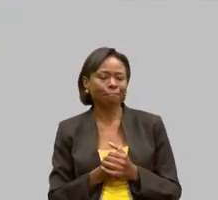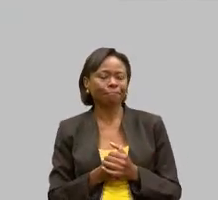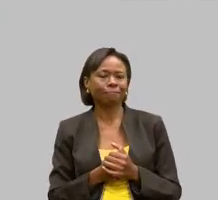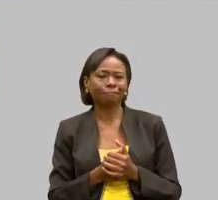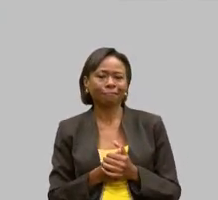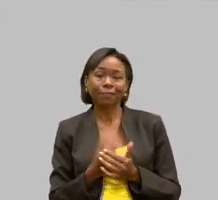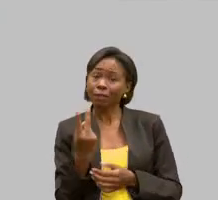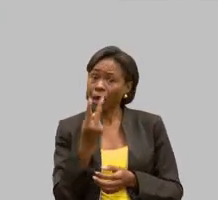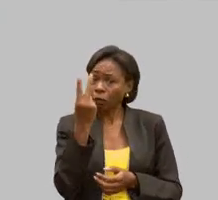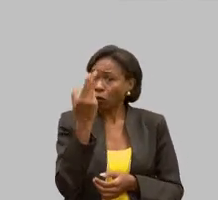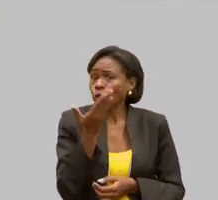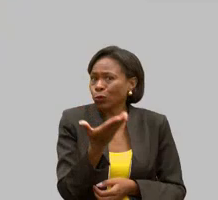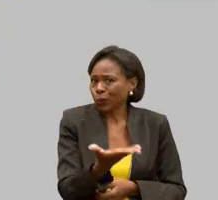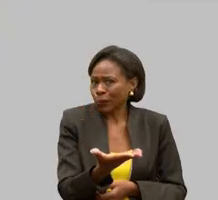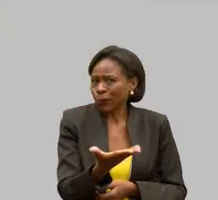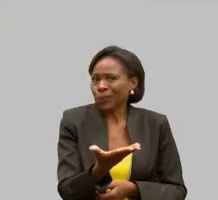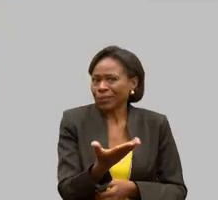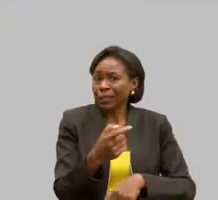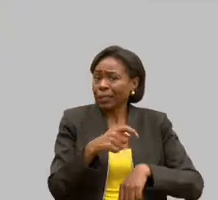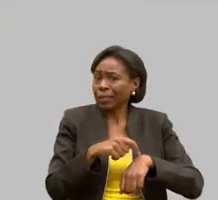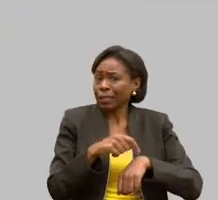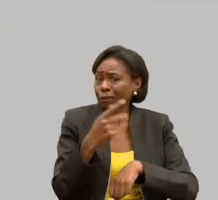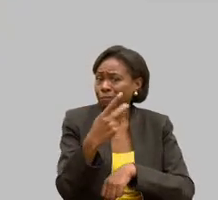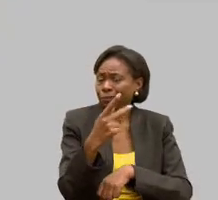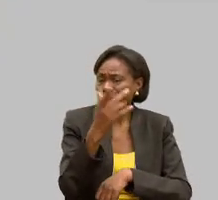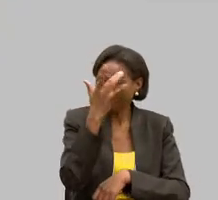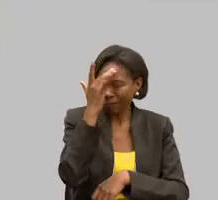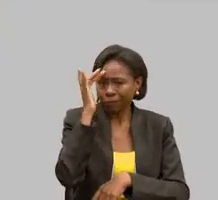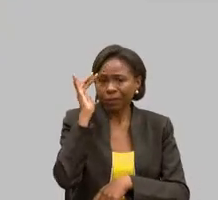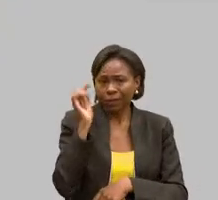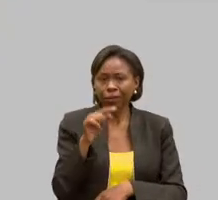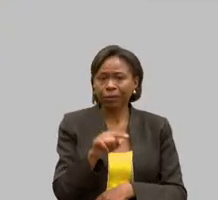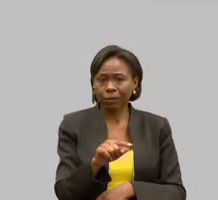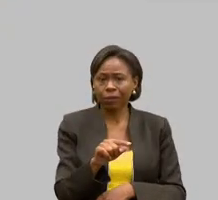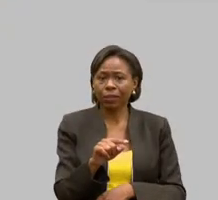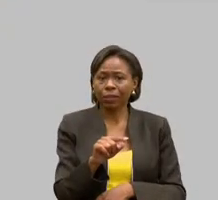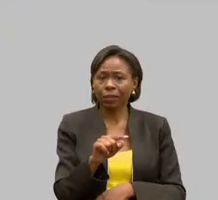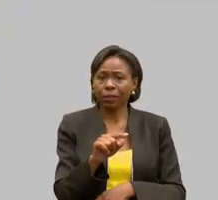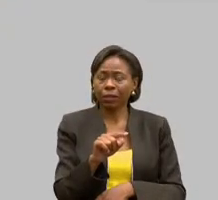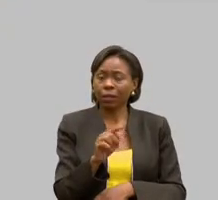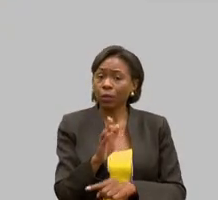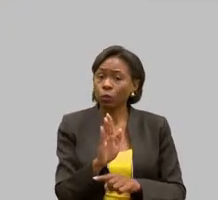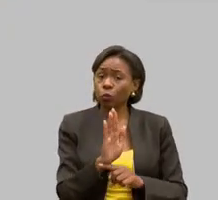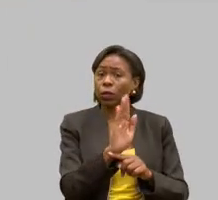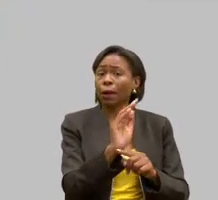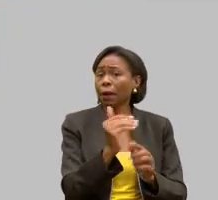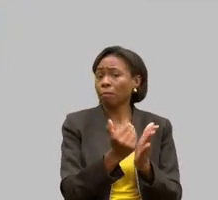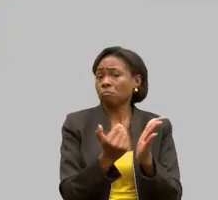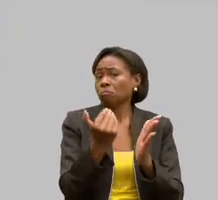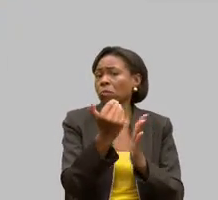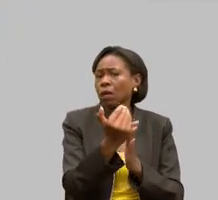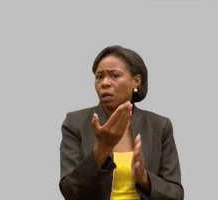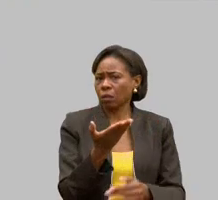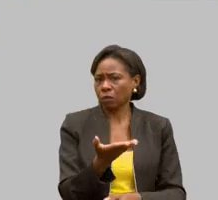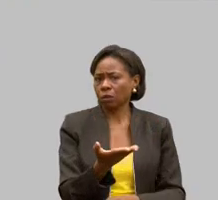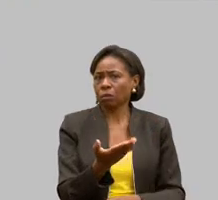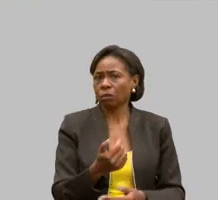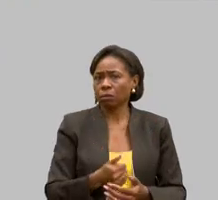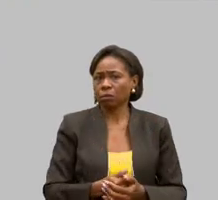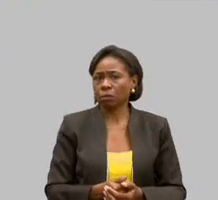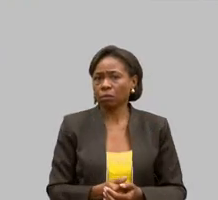Eu tenho que valorizar o outro para ser valorizado. Eu tenho que acrescentar algo a mais. Não passar por acaso a vida das pessoas.